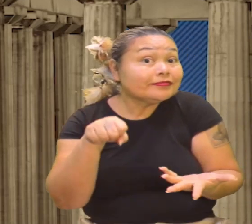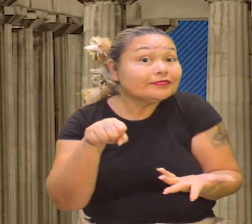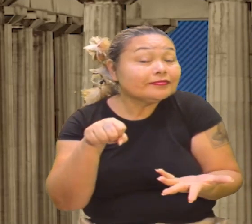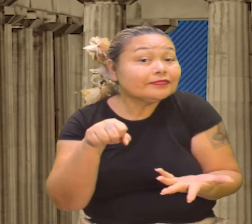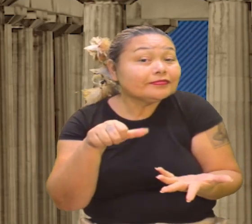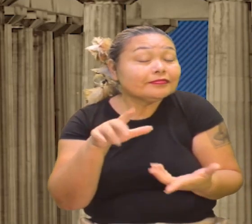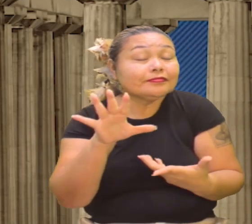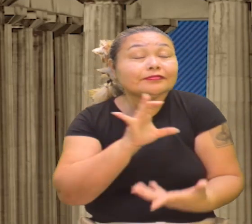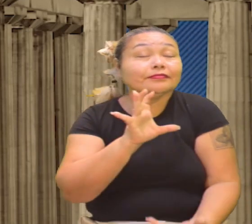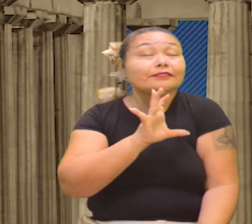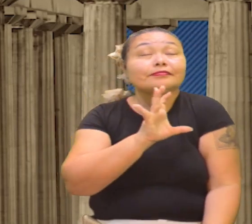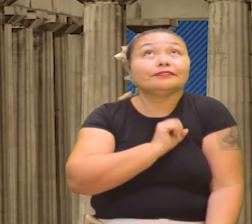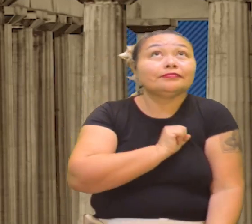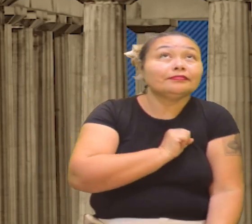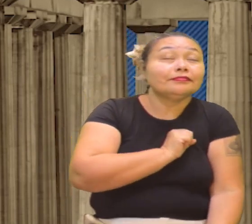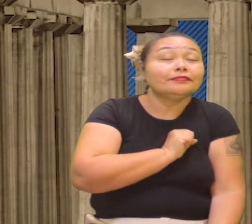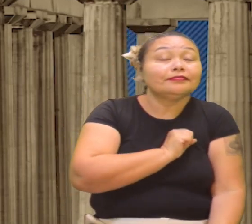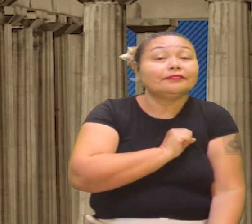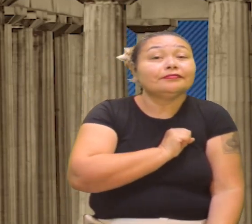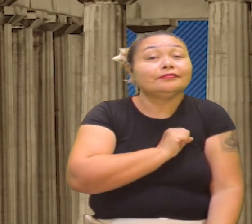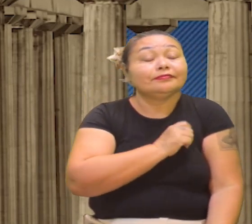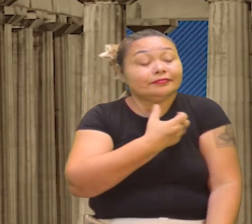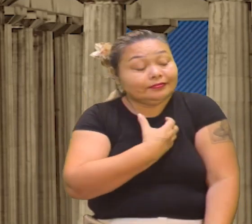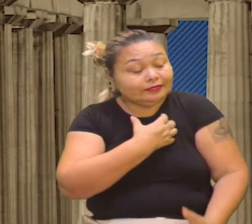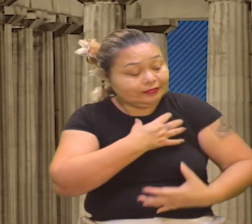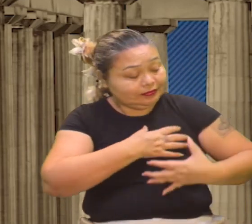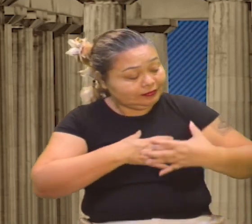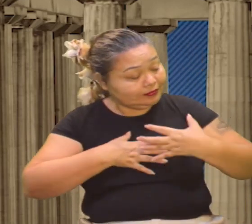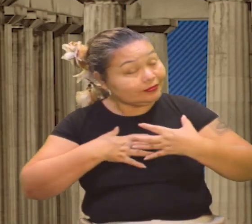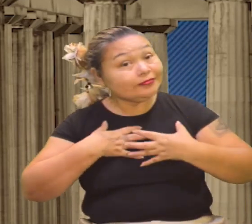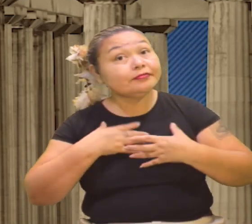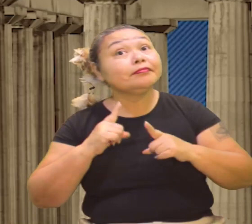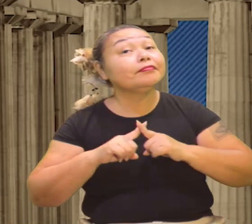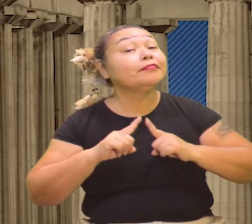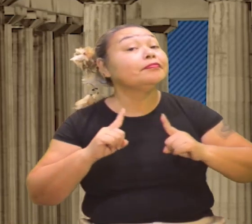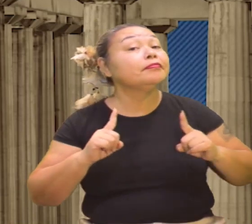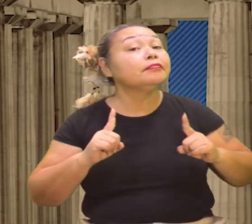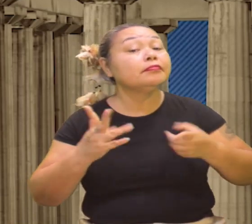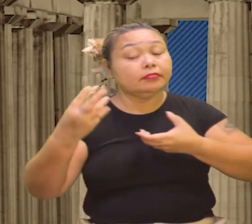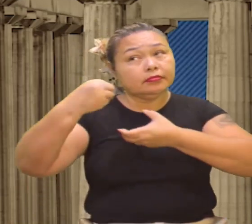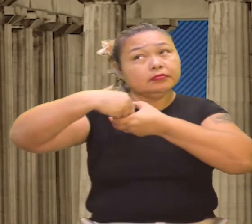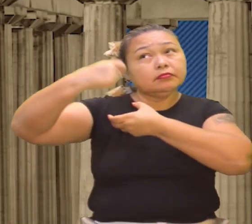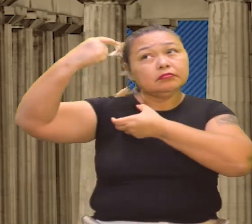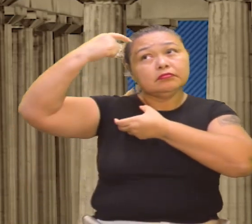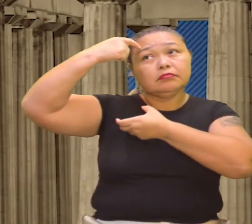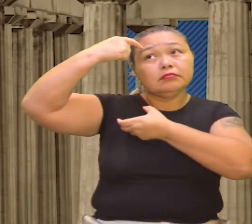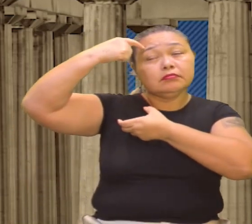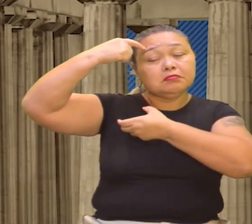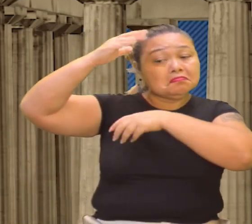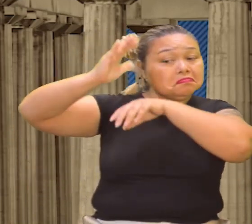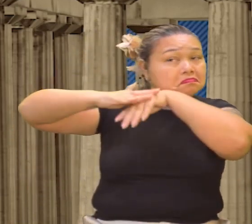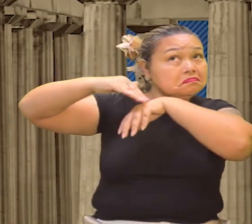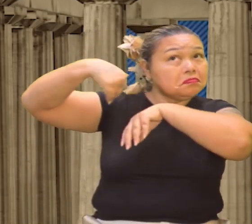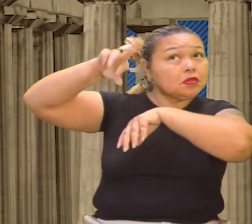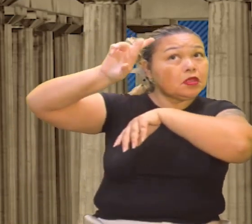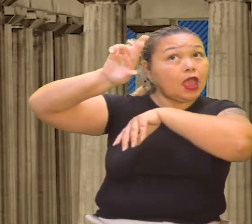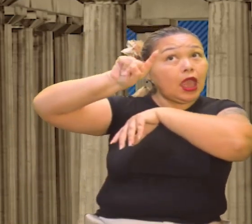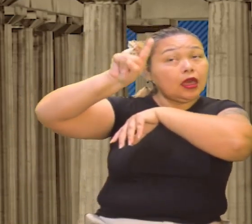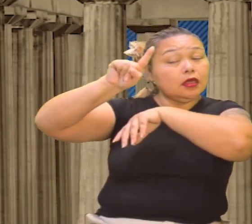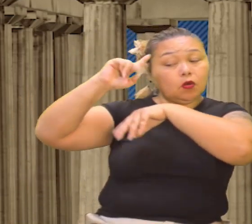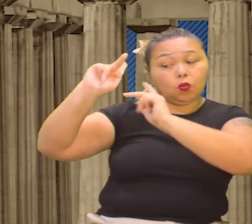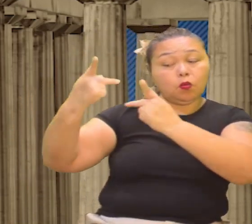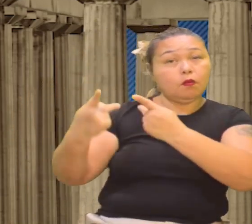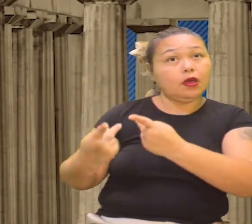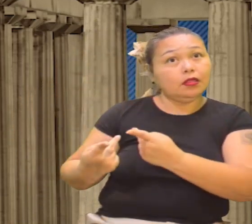porque eu me apaixonei pelos sentimentos, mas, dentro do racionalismo, que prioriza é a razão humana.